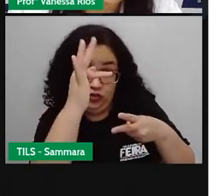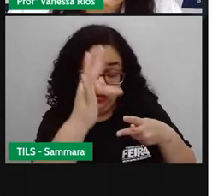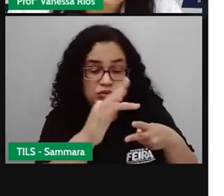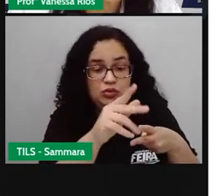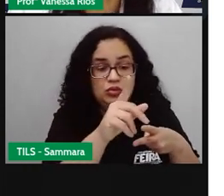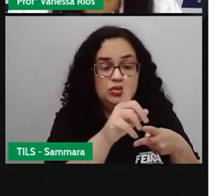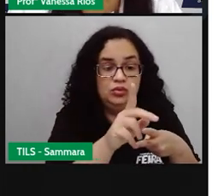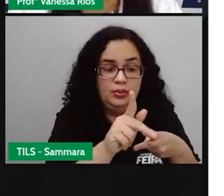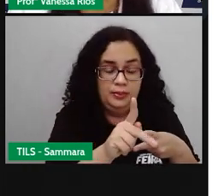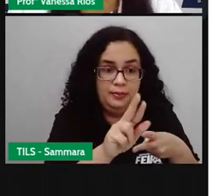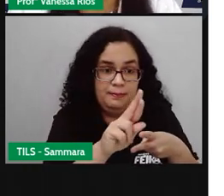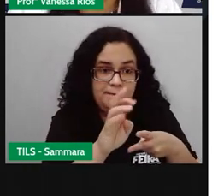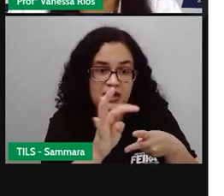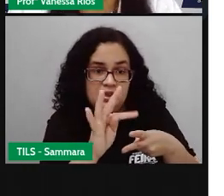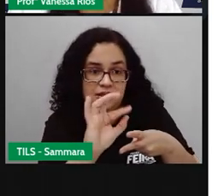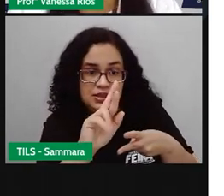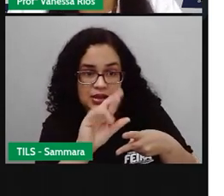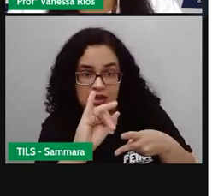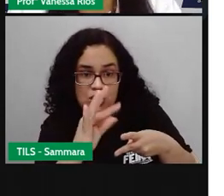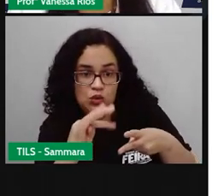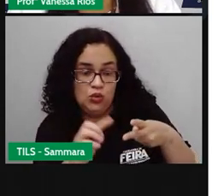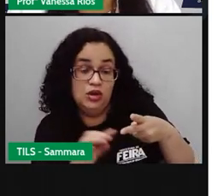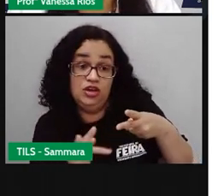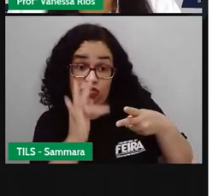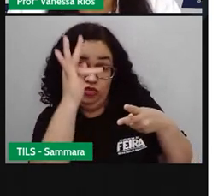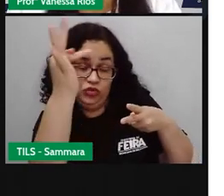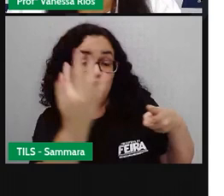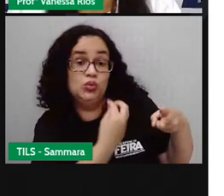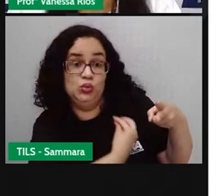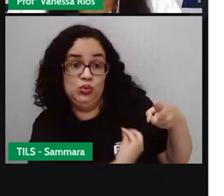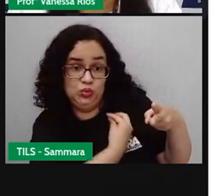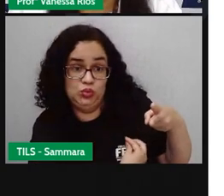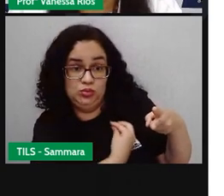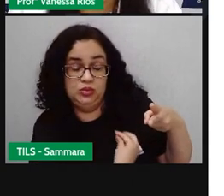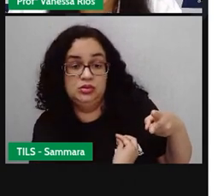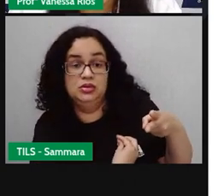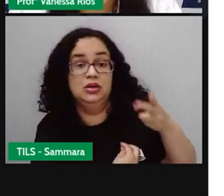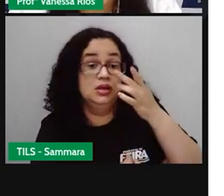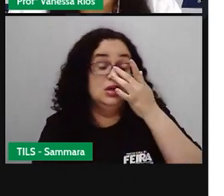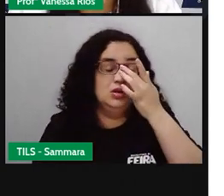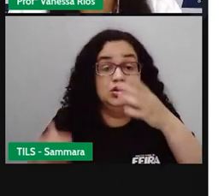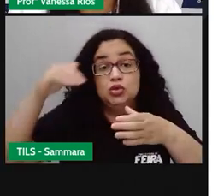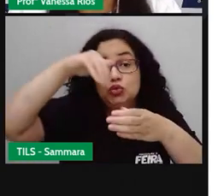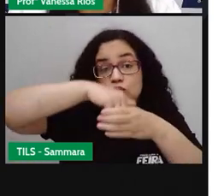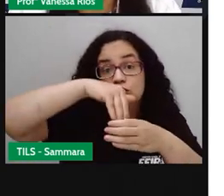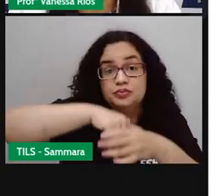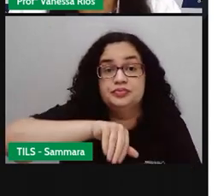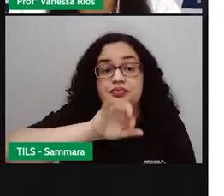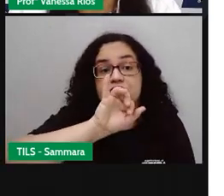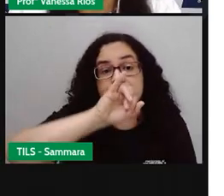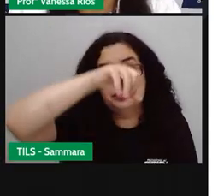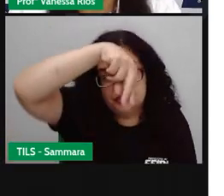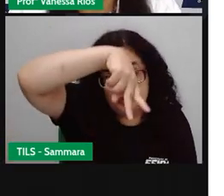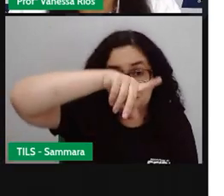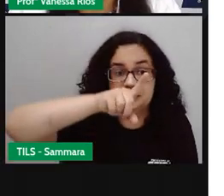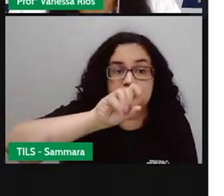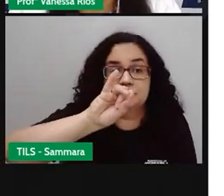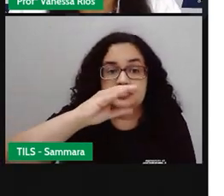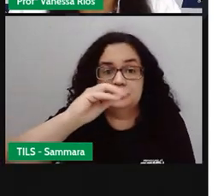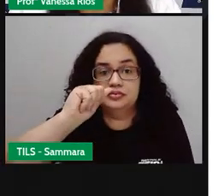do pretérito e o futuro do presente. Então, só dentro do modo indicativo, a gente vê aí